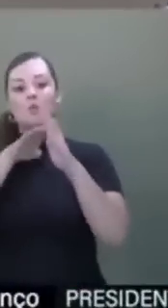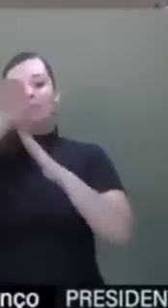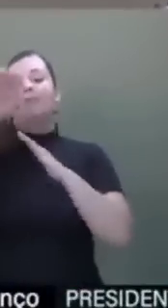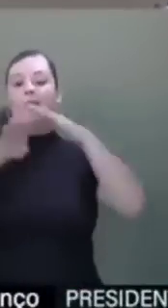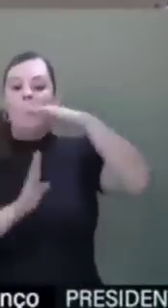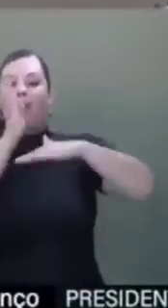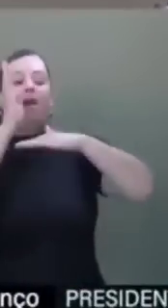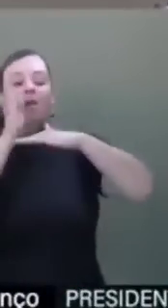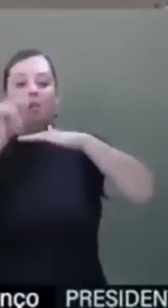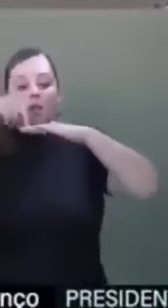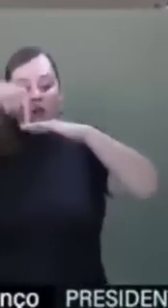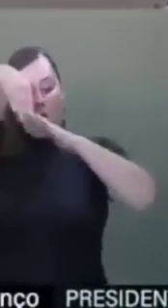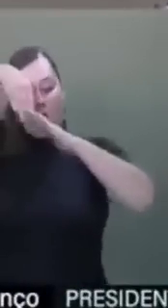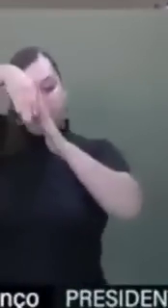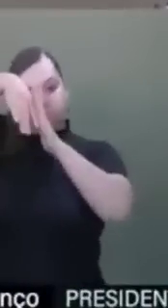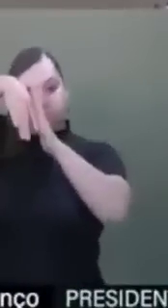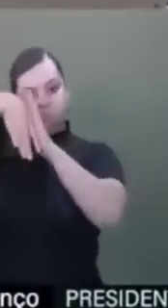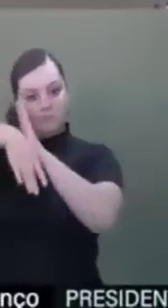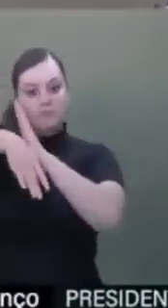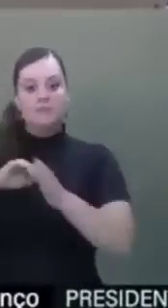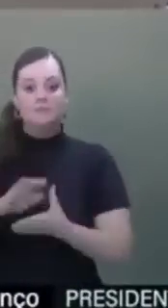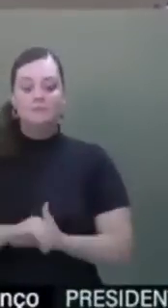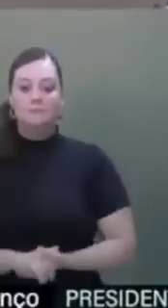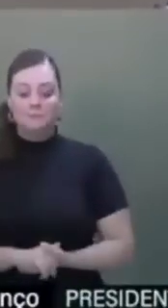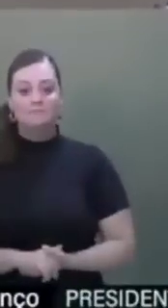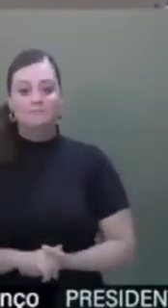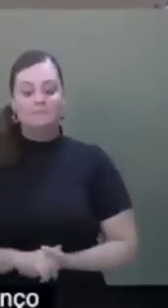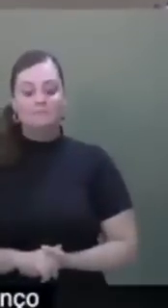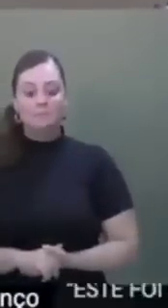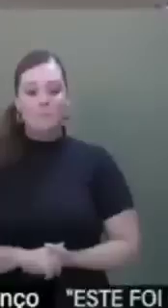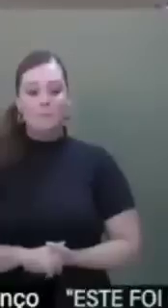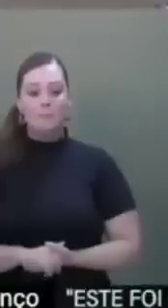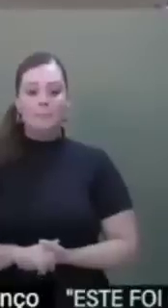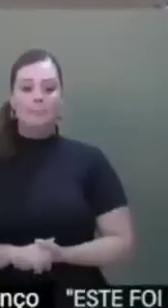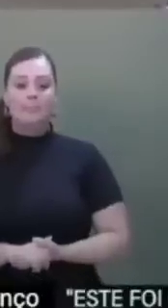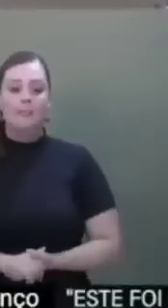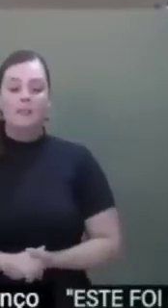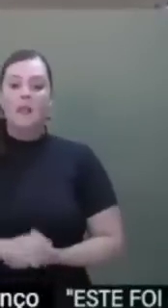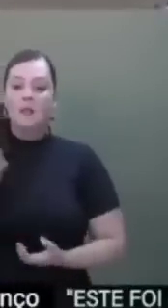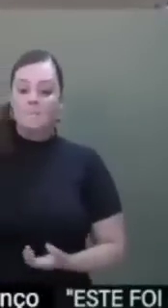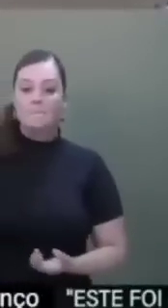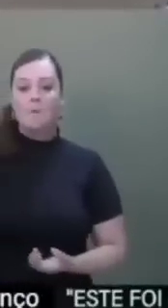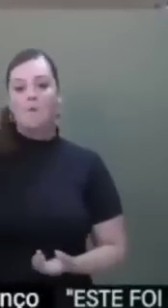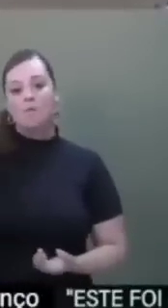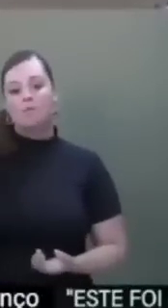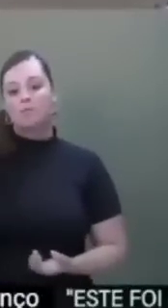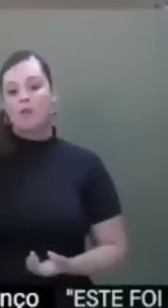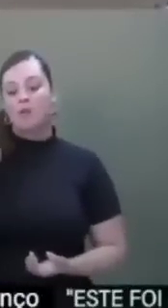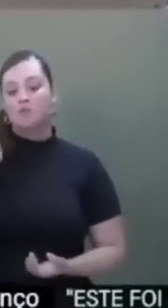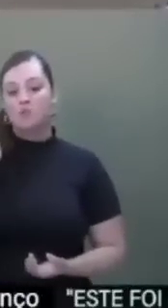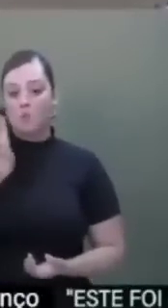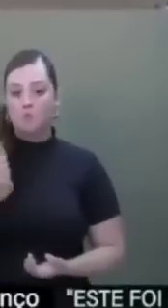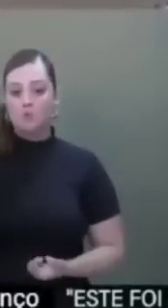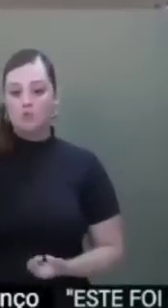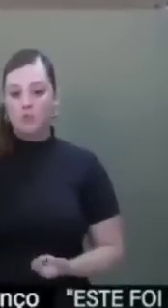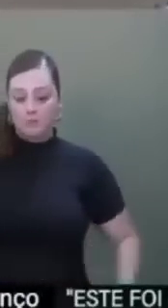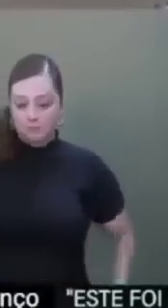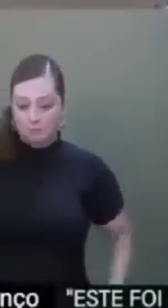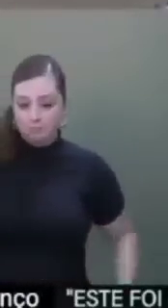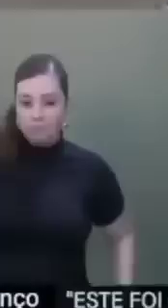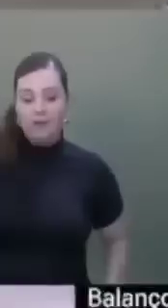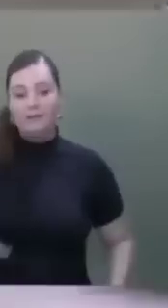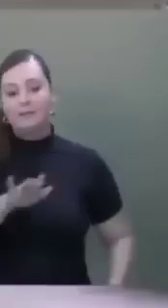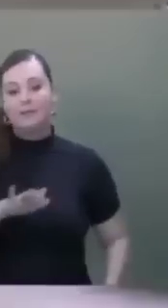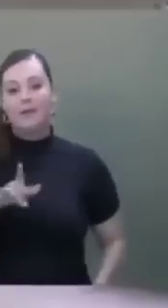Comprimindo as despesas discricionárias, dentre elas, a tão importante despesa de investimentos. Então, o